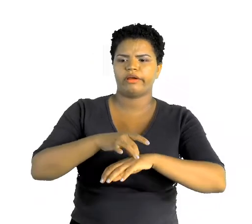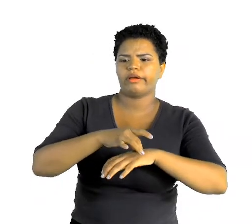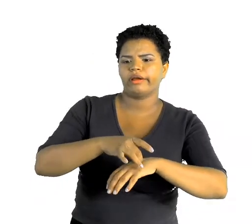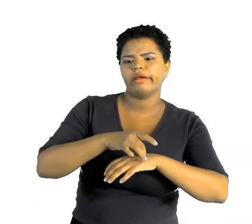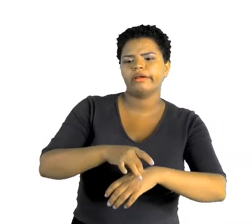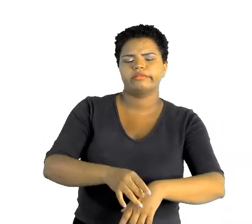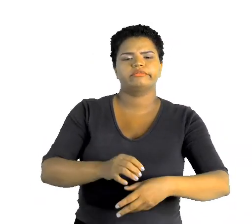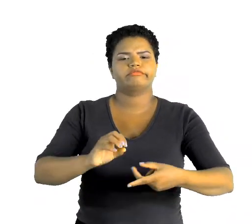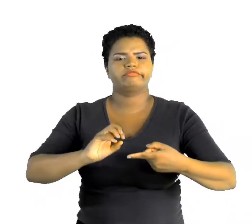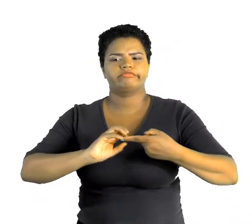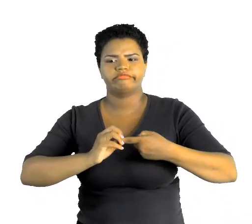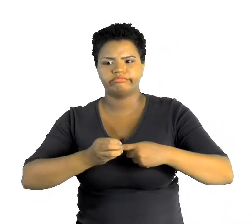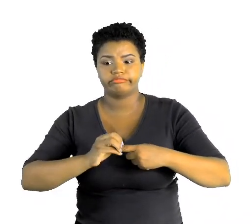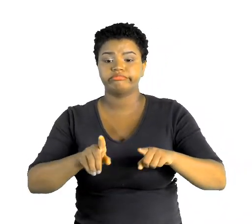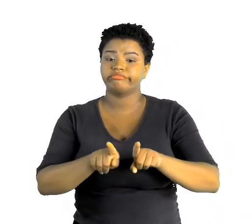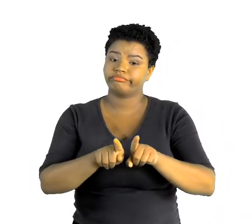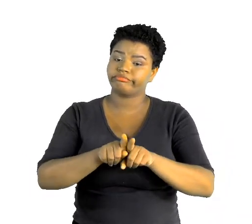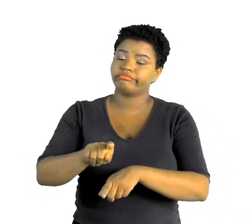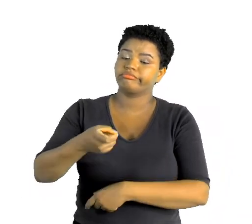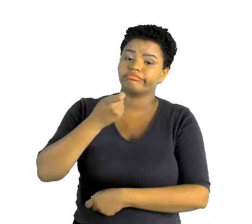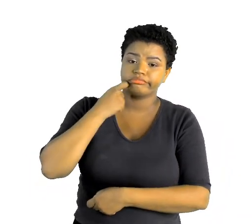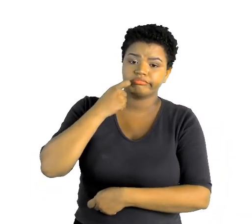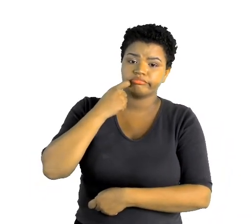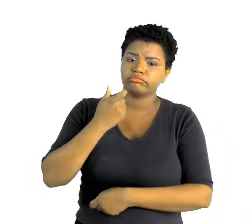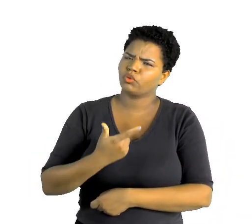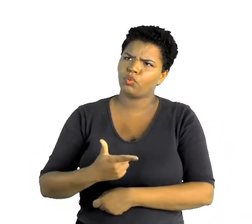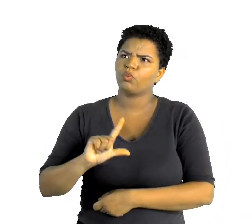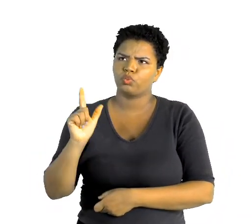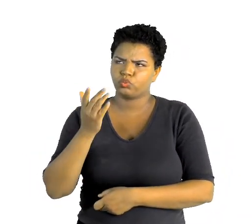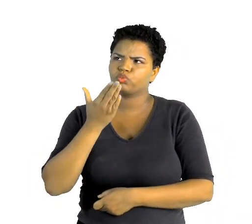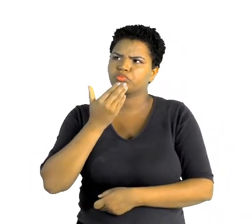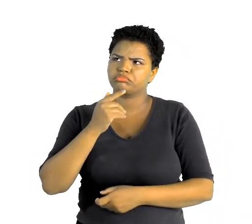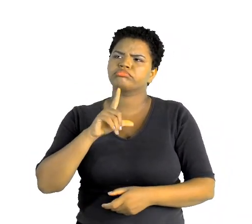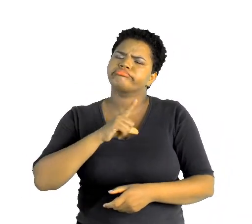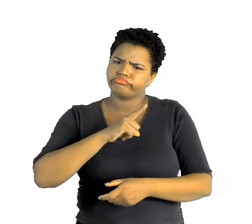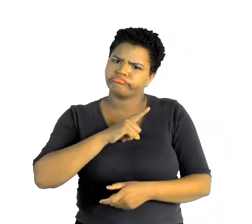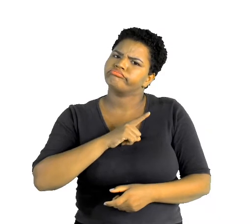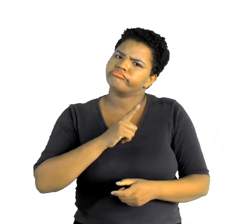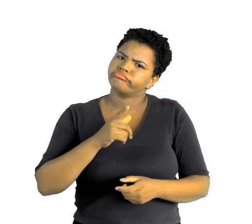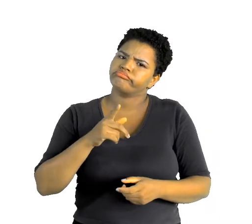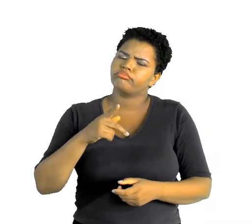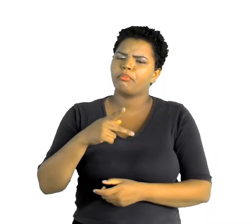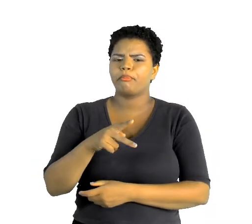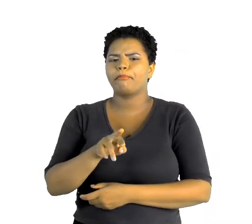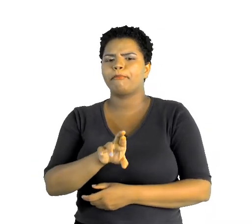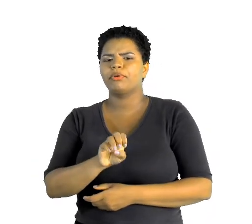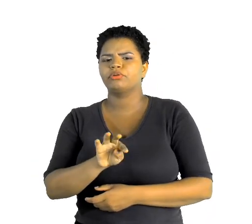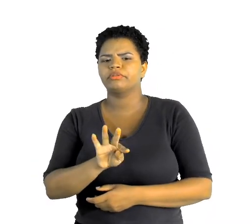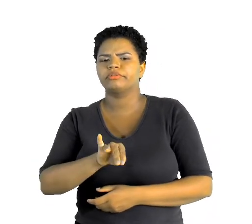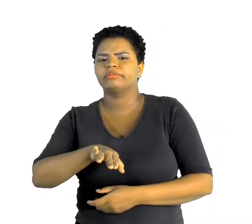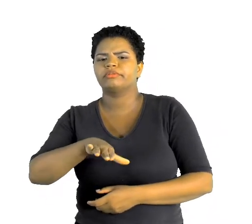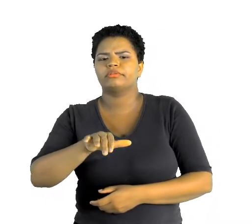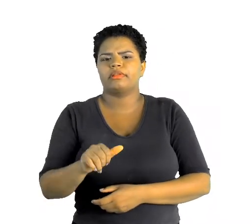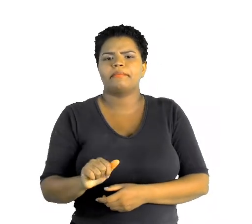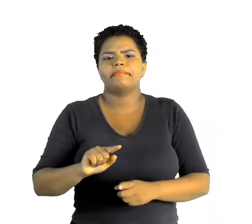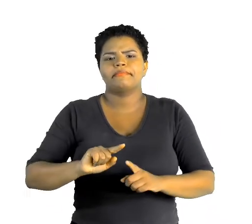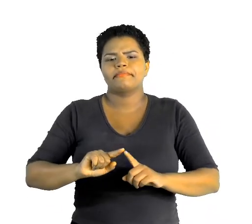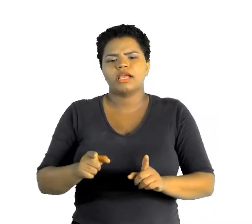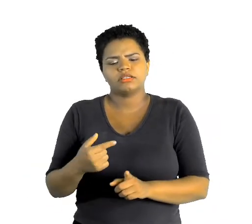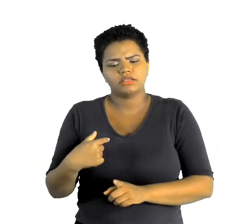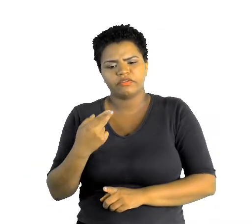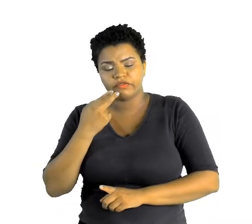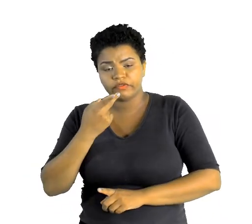e também no peixe. Então, e tem outros alimentos também que têm proteína, mas esses que eu falei, eles